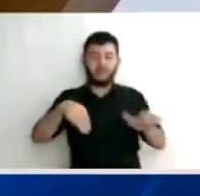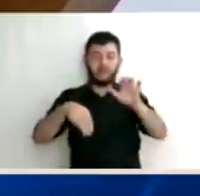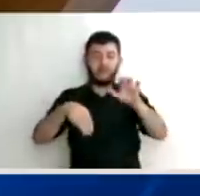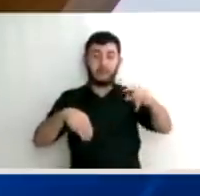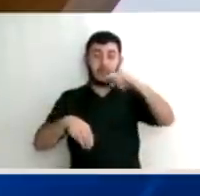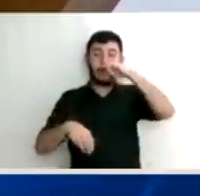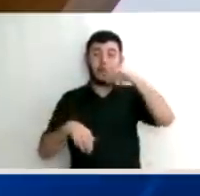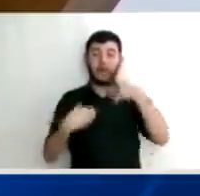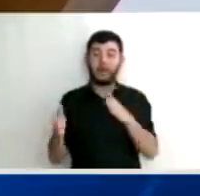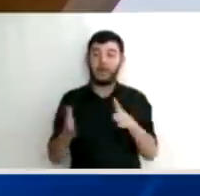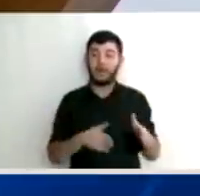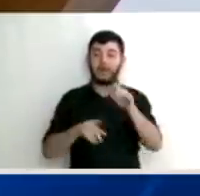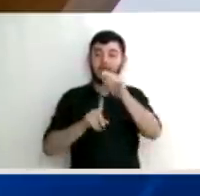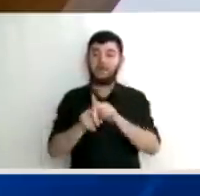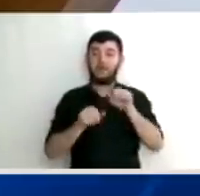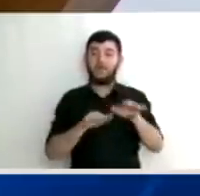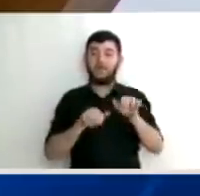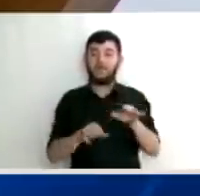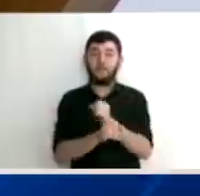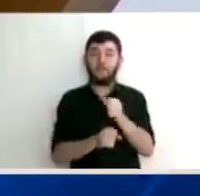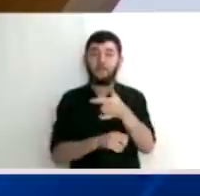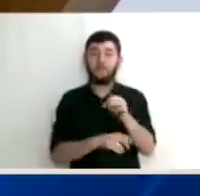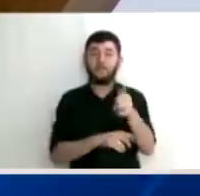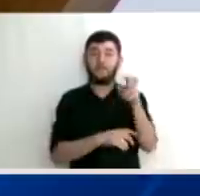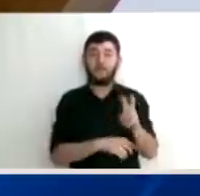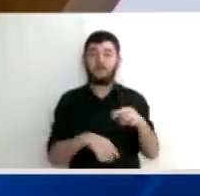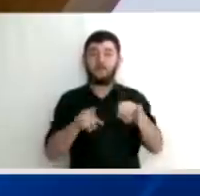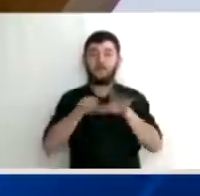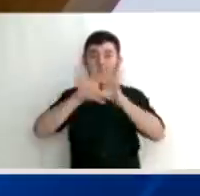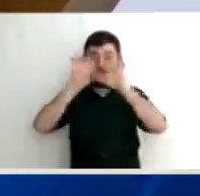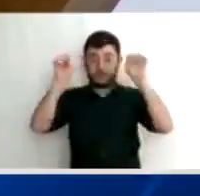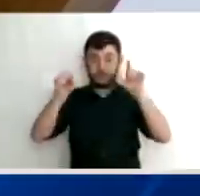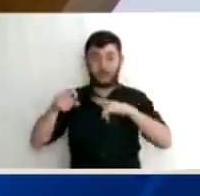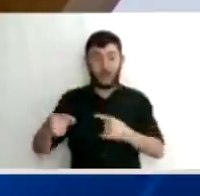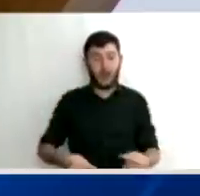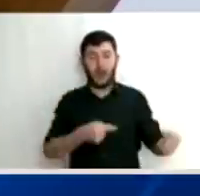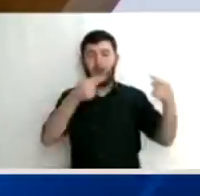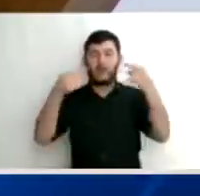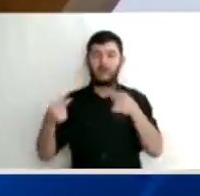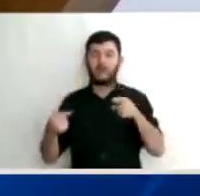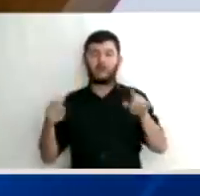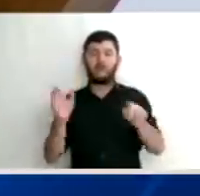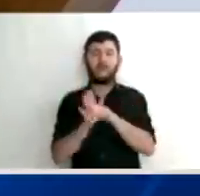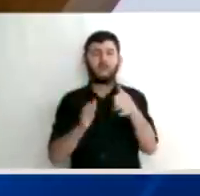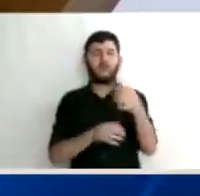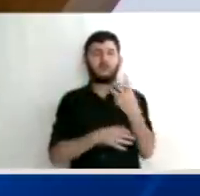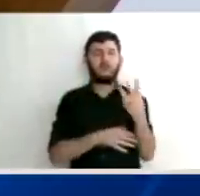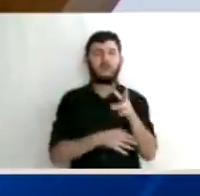ministro Fachin, que entendeu ser a 13ª vara da Justiça Federal,